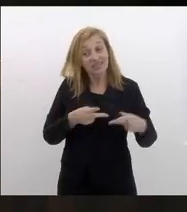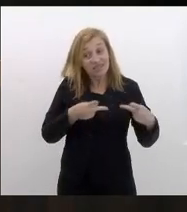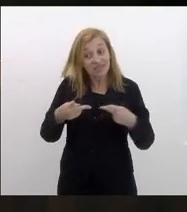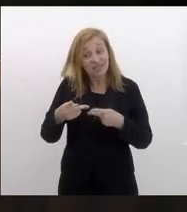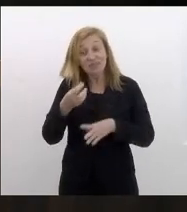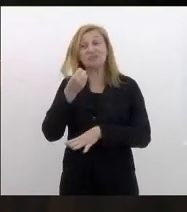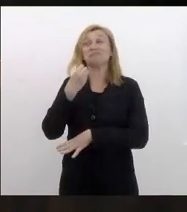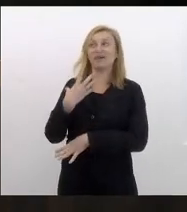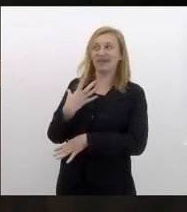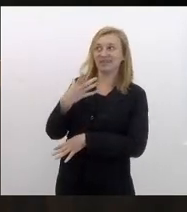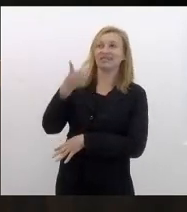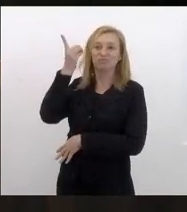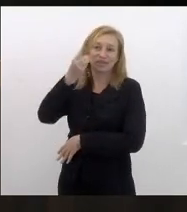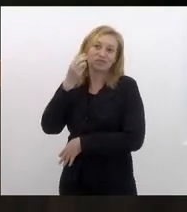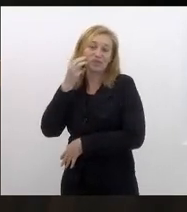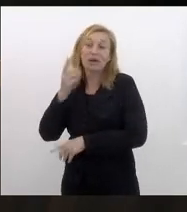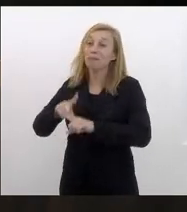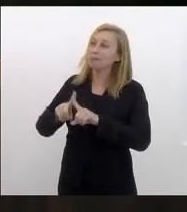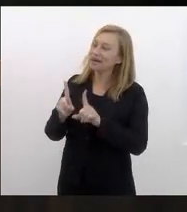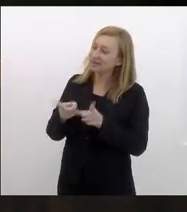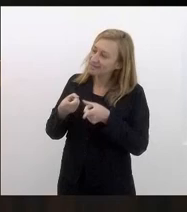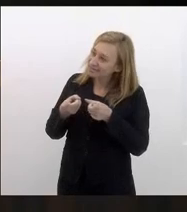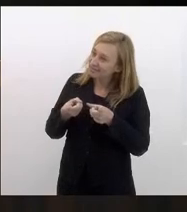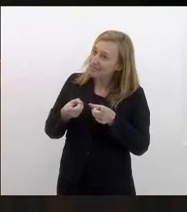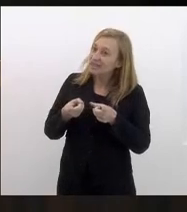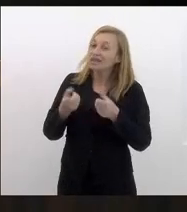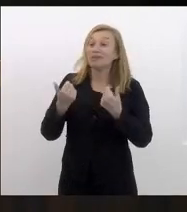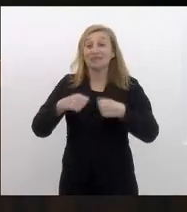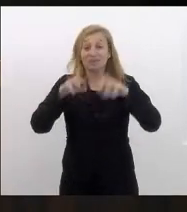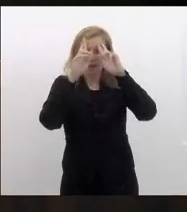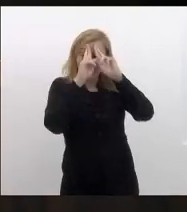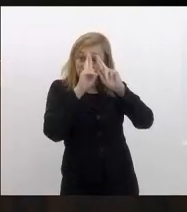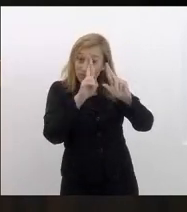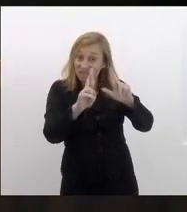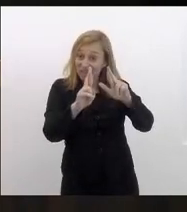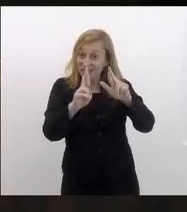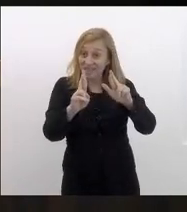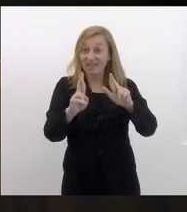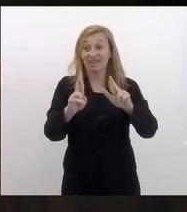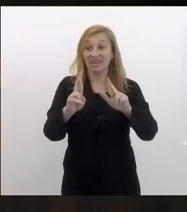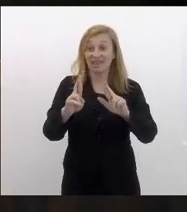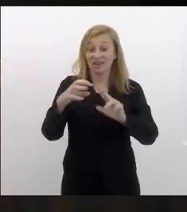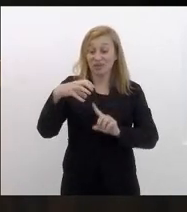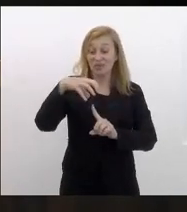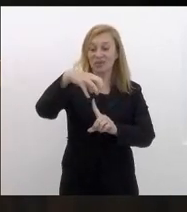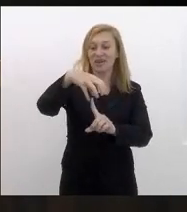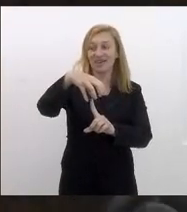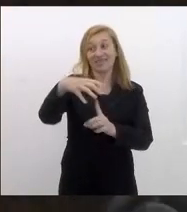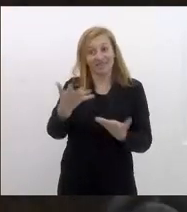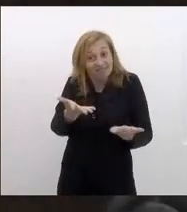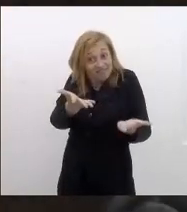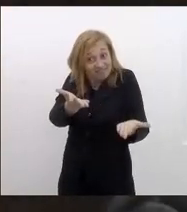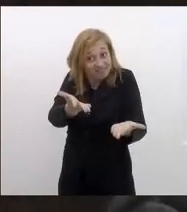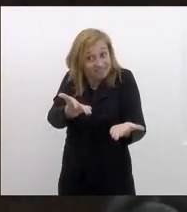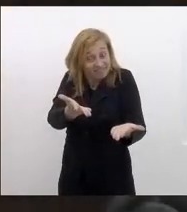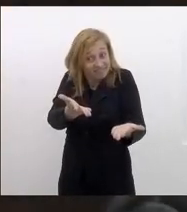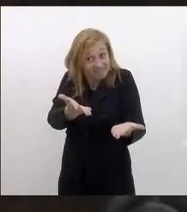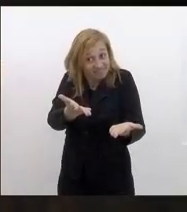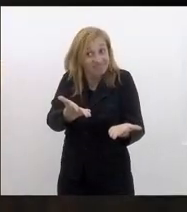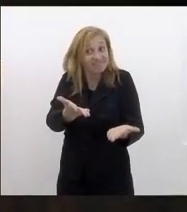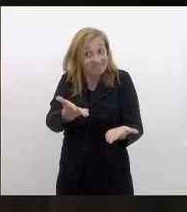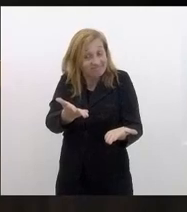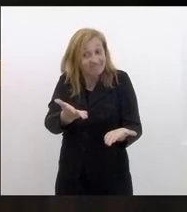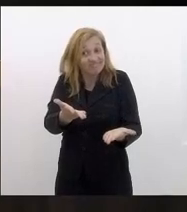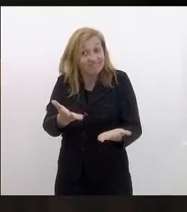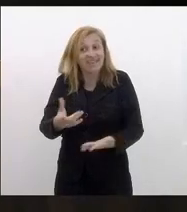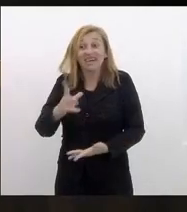deputado Valdeck mas a gente tem que respeitar aqui o nosso imperador a gente quem tem juízo